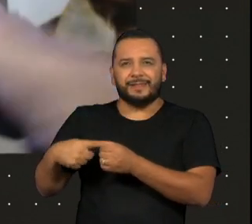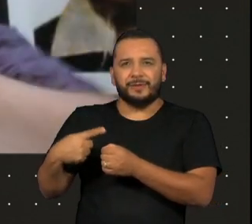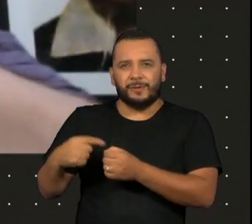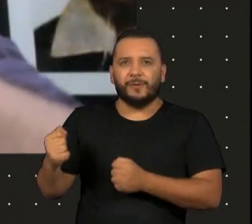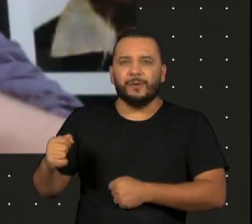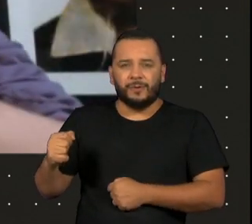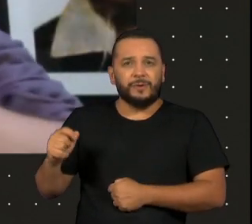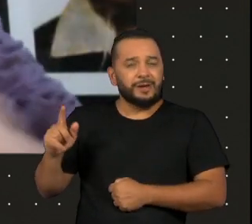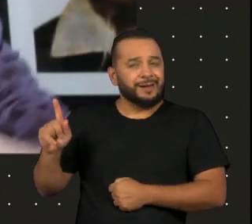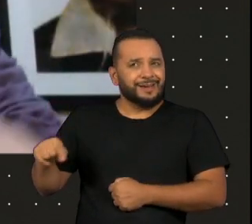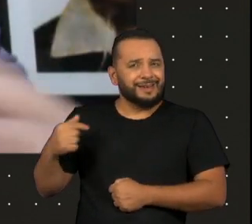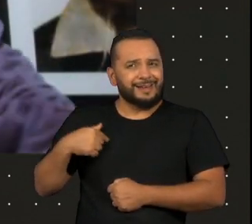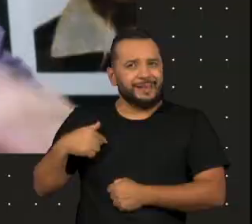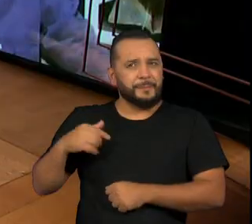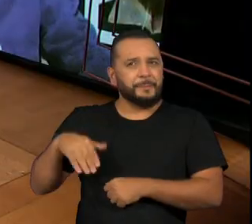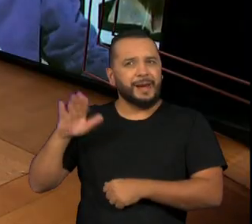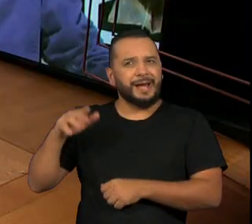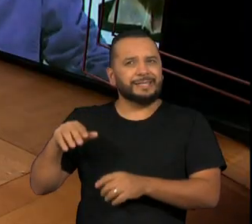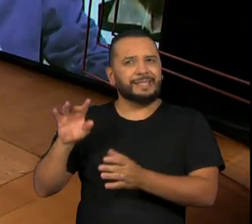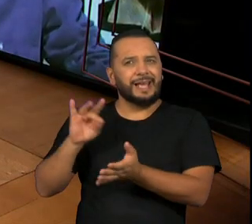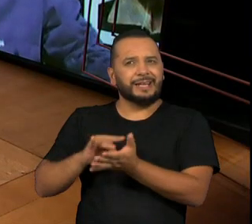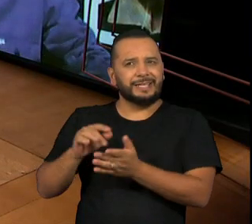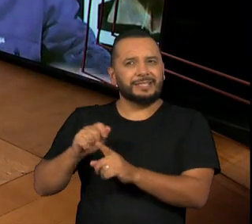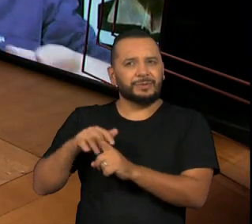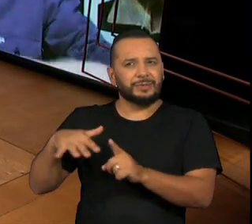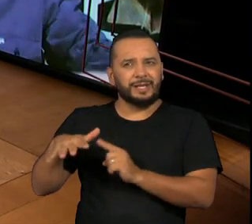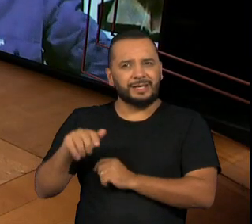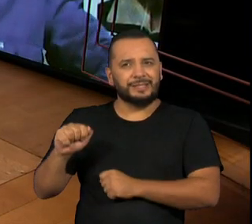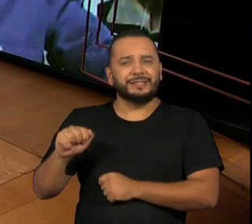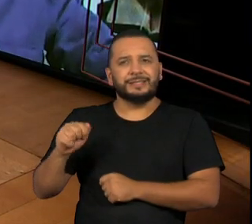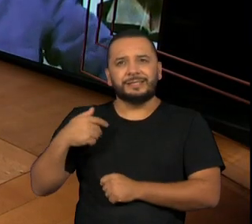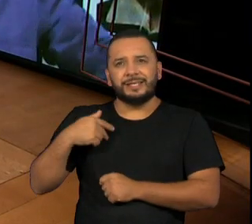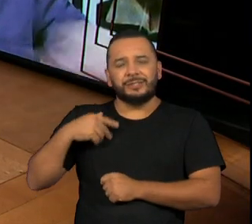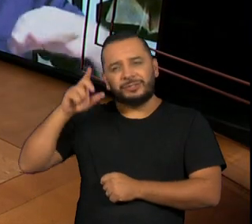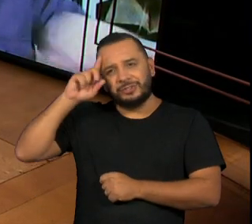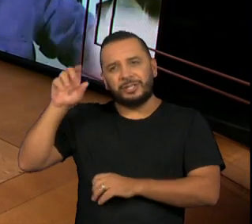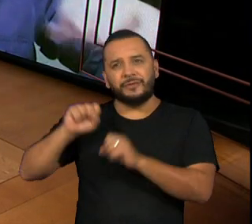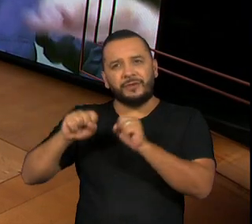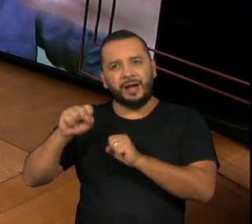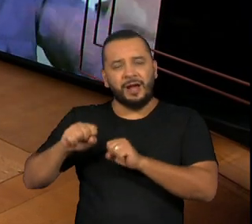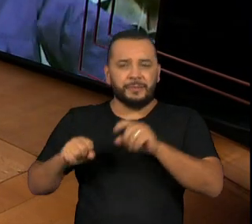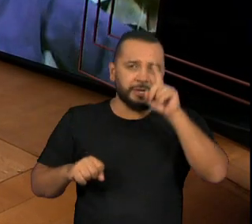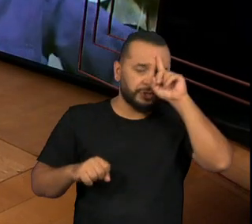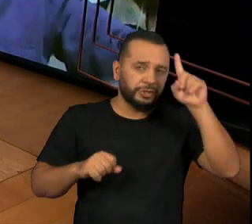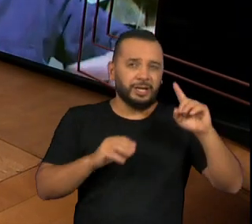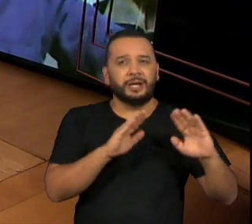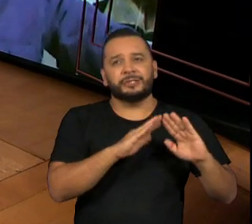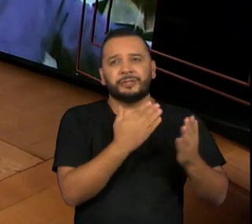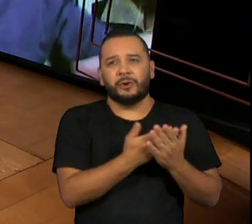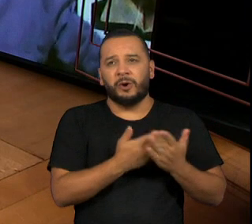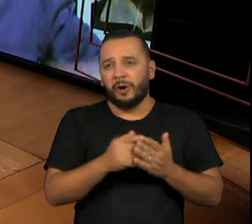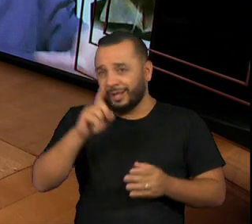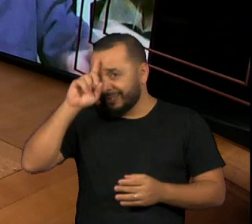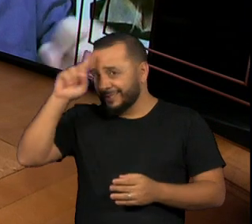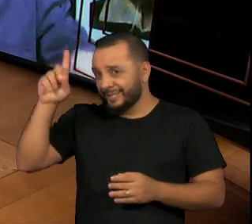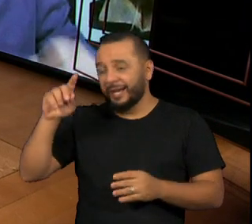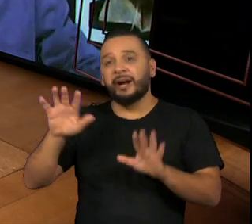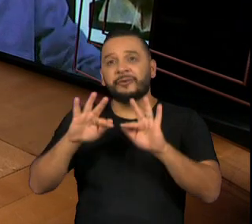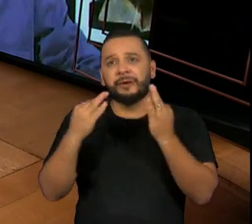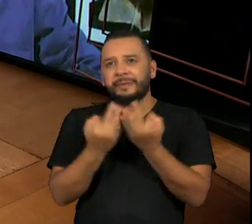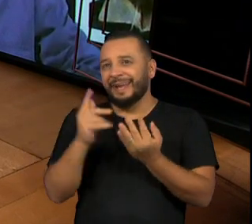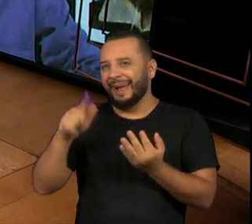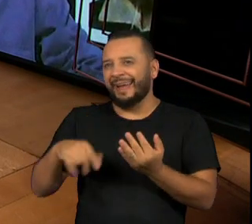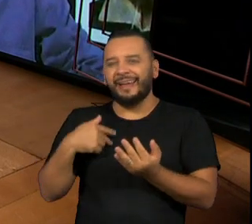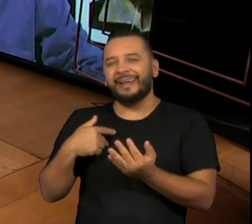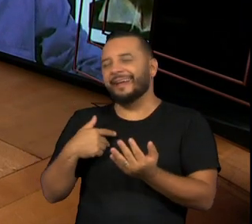coisa mais realismo socialista, mais o dia da fábrica, o dia da escola, o dia da família. Tinha um pouco desse realismo